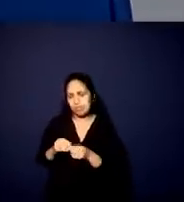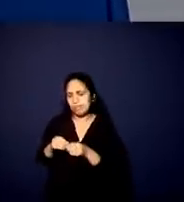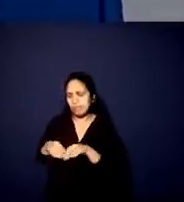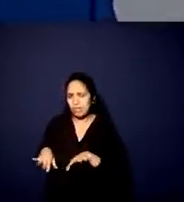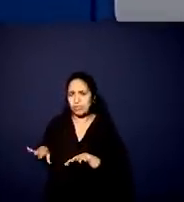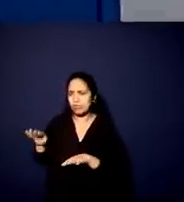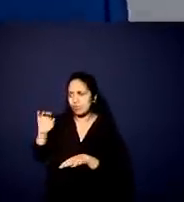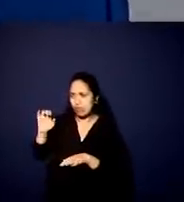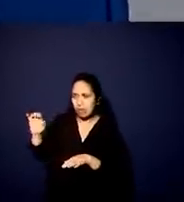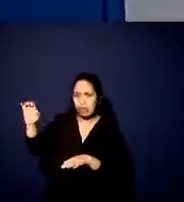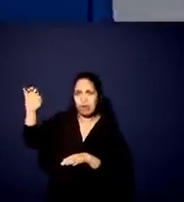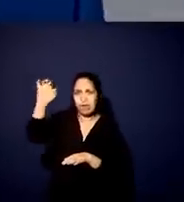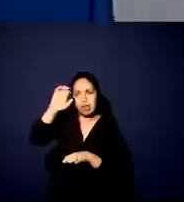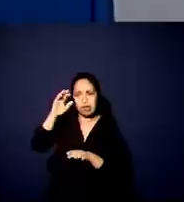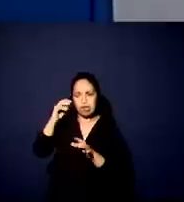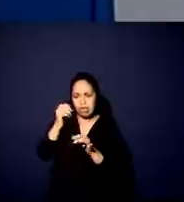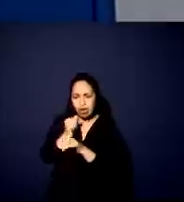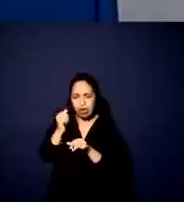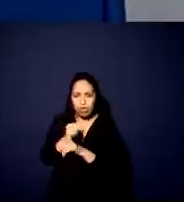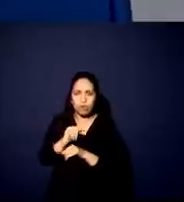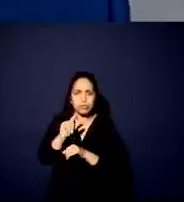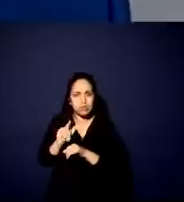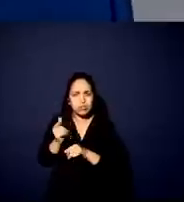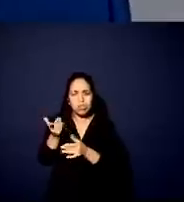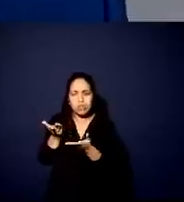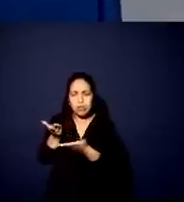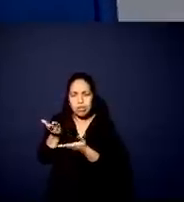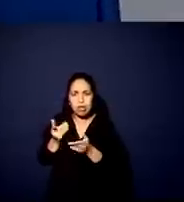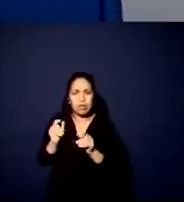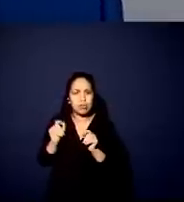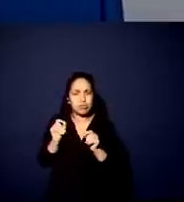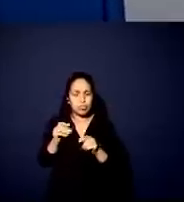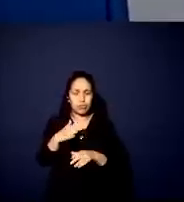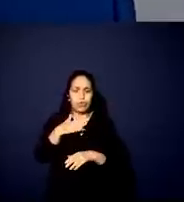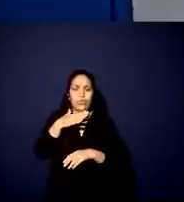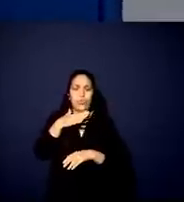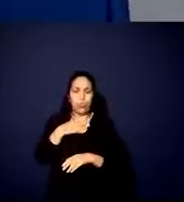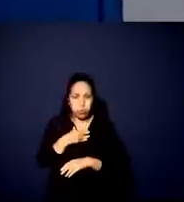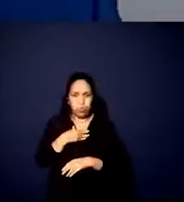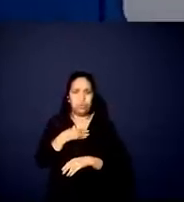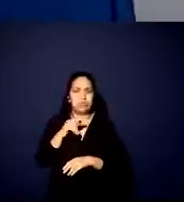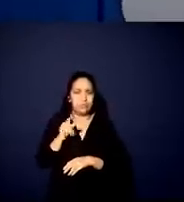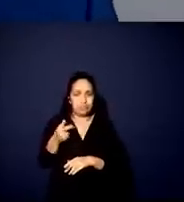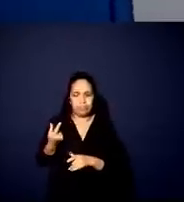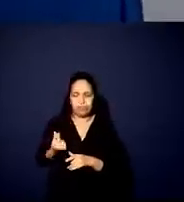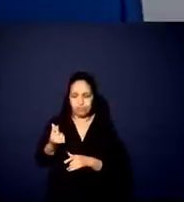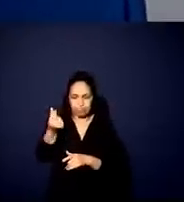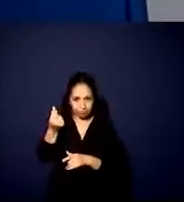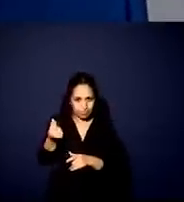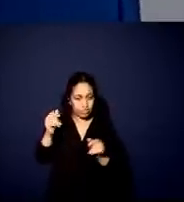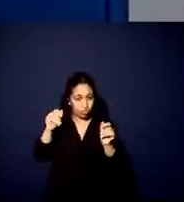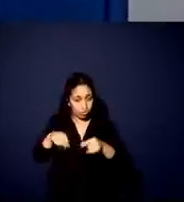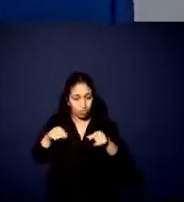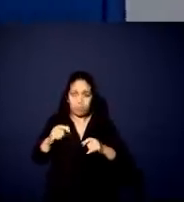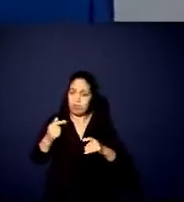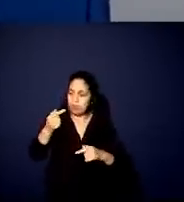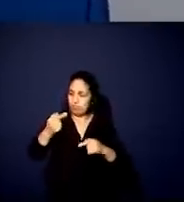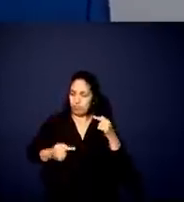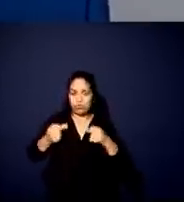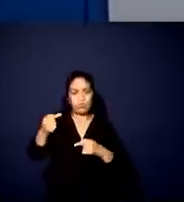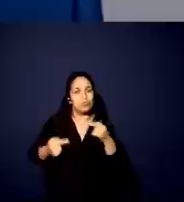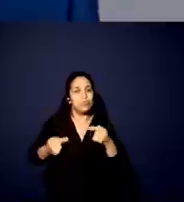Estados, que prejudicam as contas, precisam ser tratadas para dar o fôlego financeiro e a capacidade de a gente entrar numa discussão